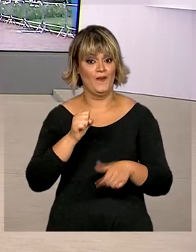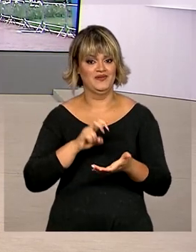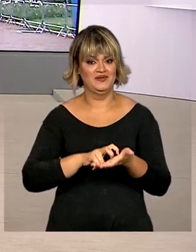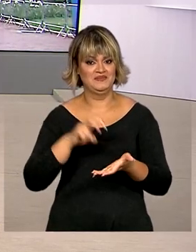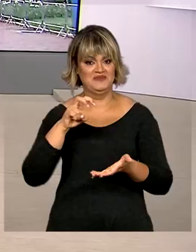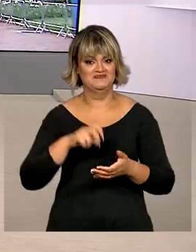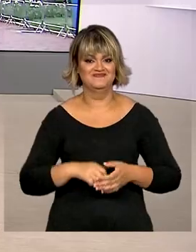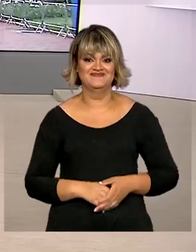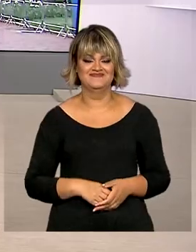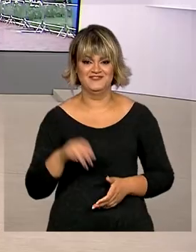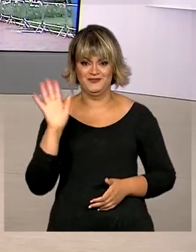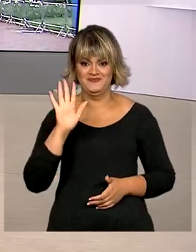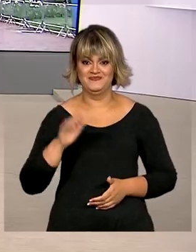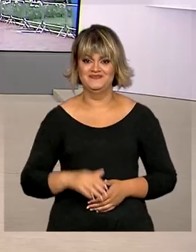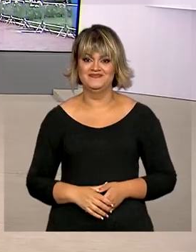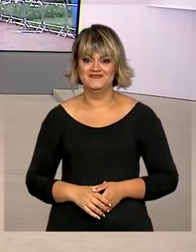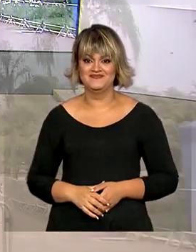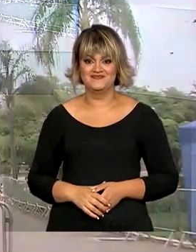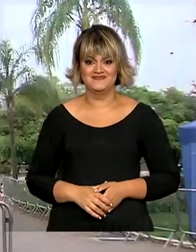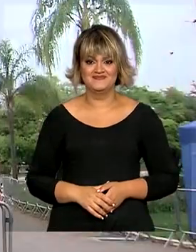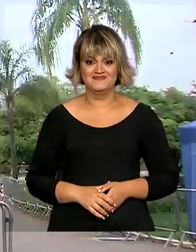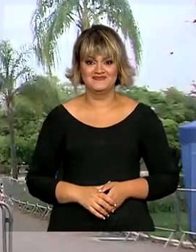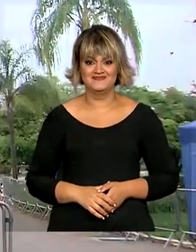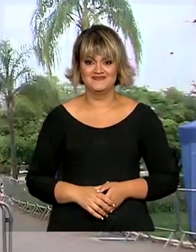no Brasil em Dia. Até lá. Tchau.